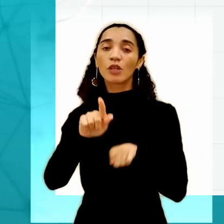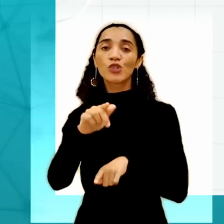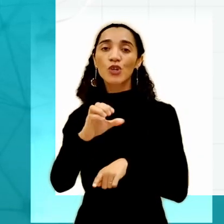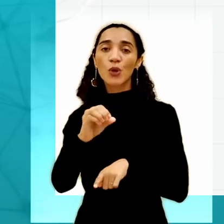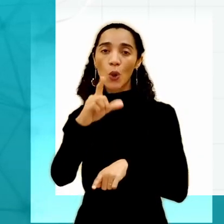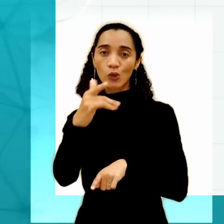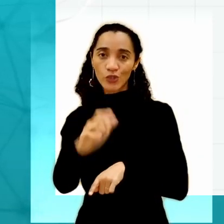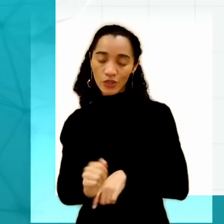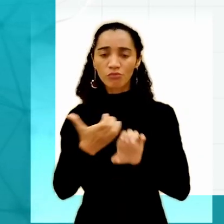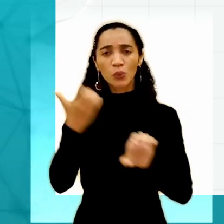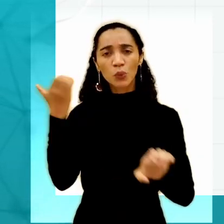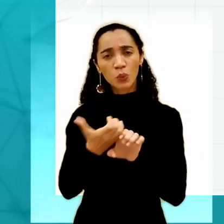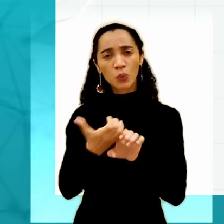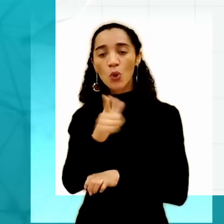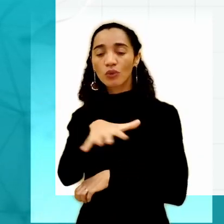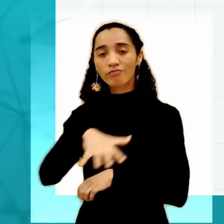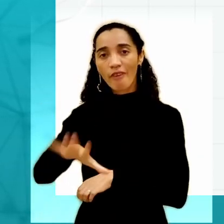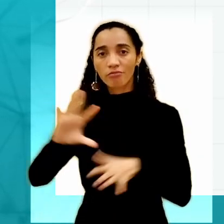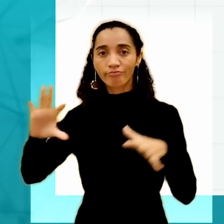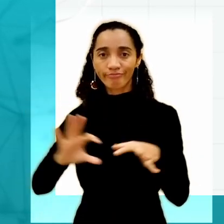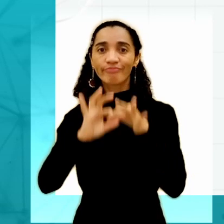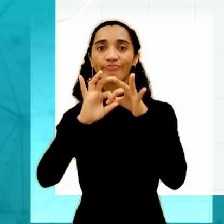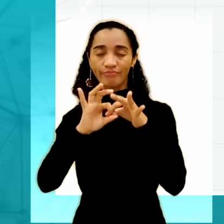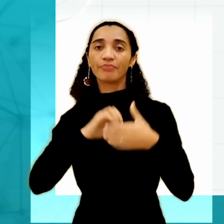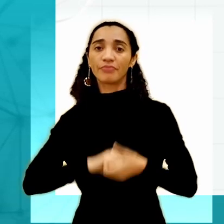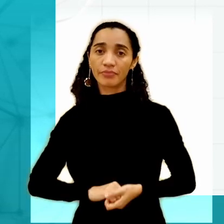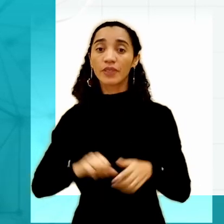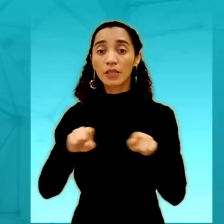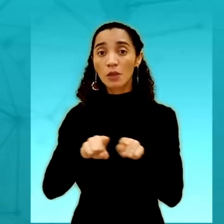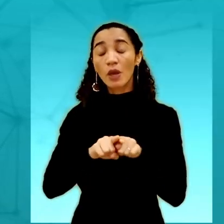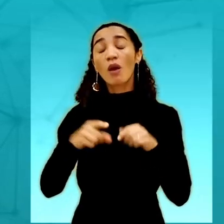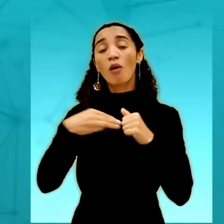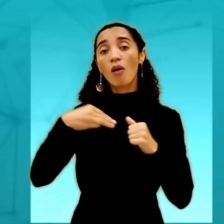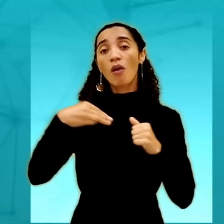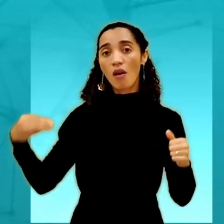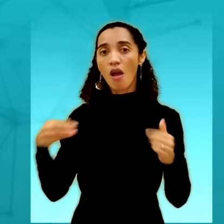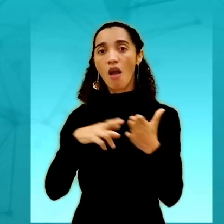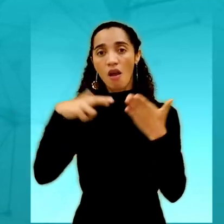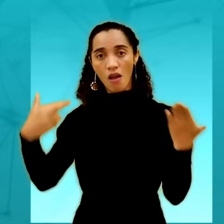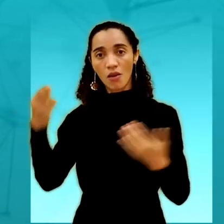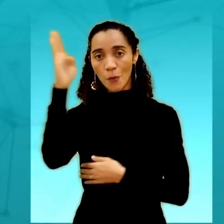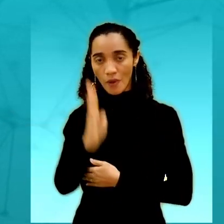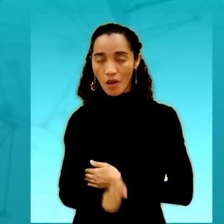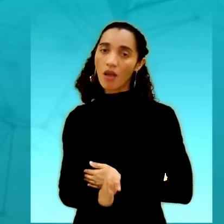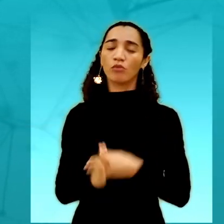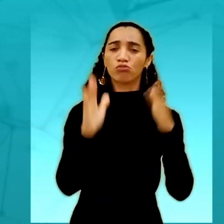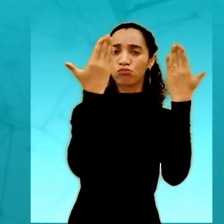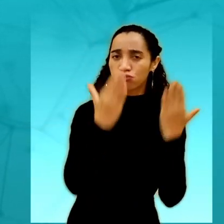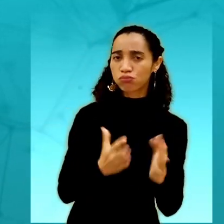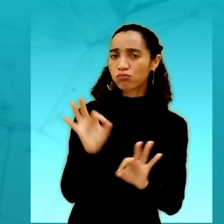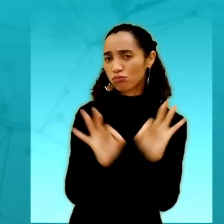Urbanismo, Geologia, Engenharias e Áreas Afins. Ainda sobre o MAPE-PROF, a Revista